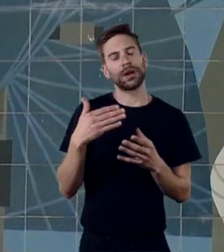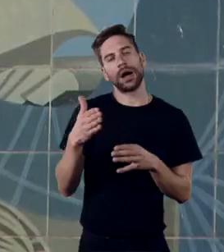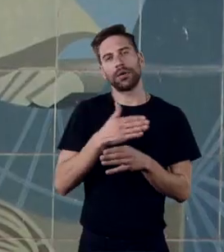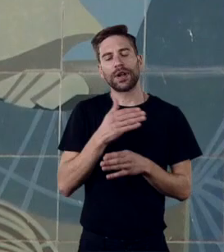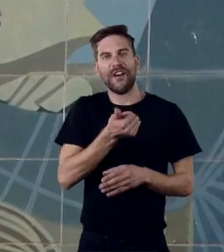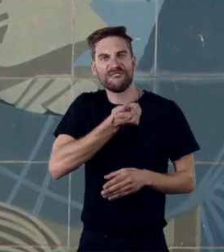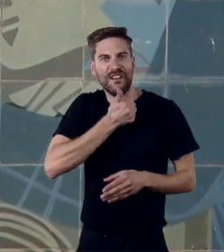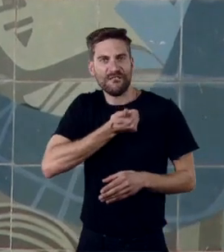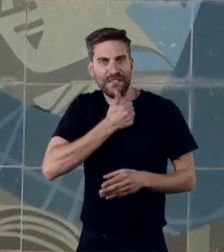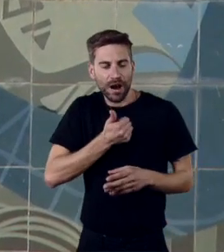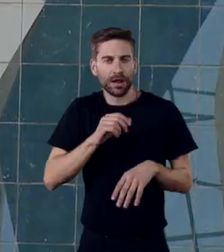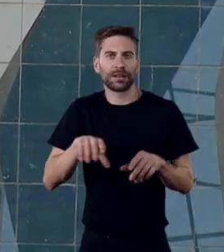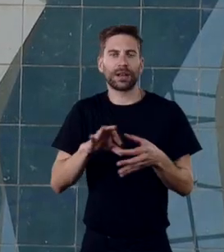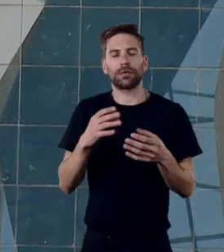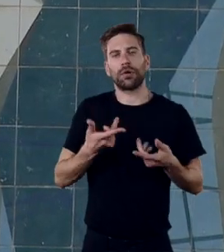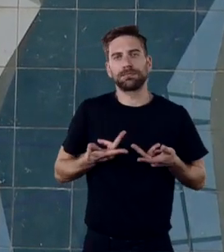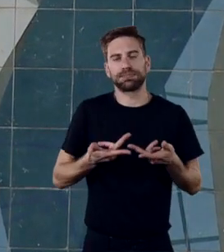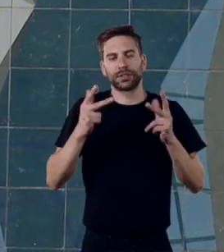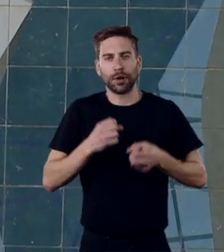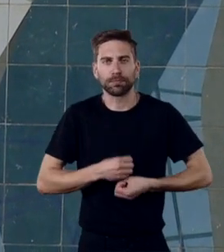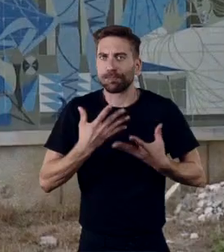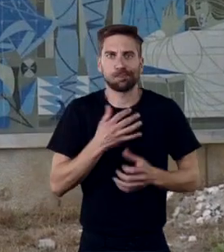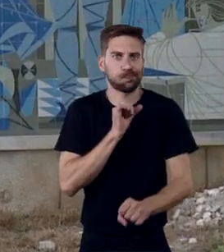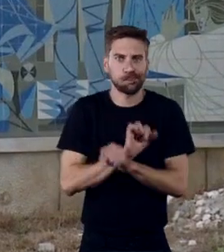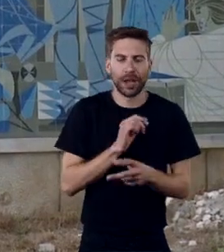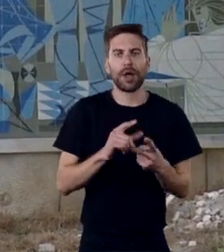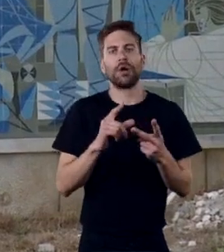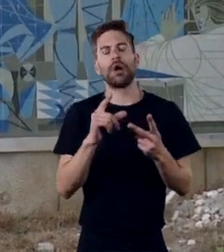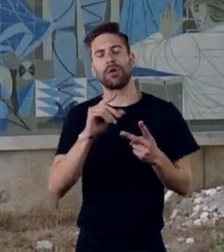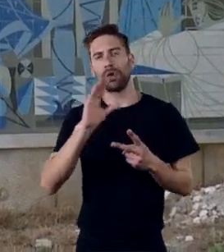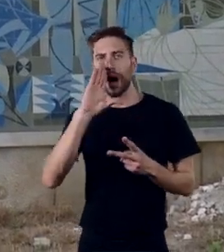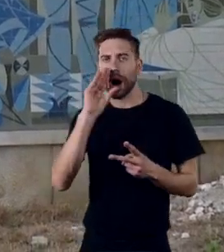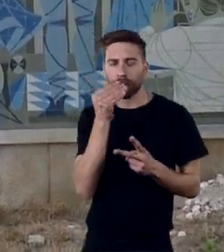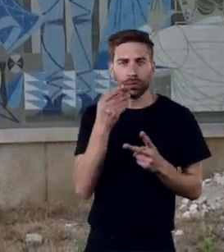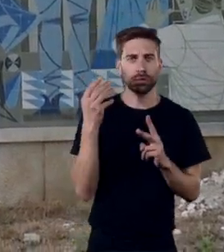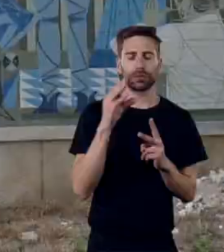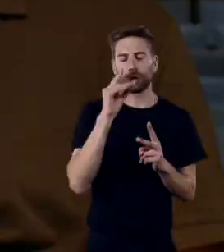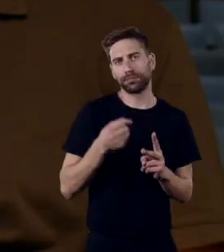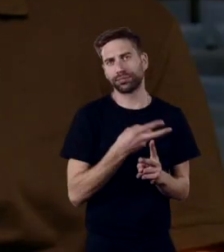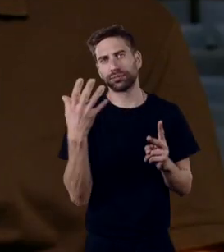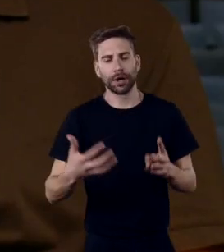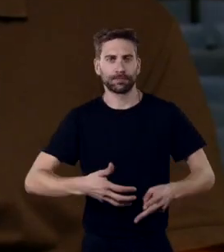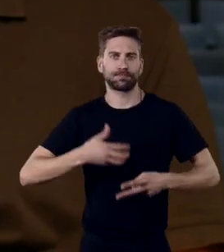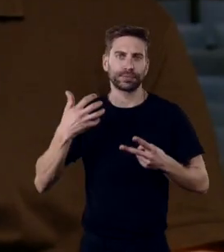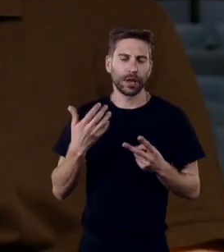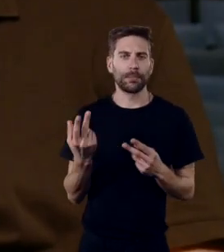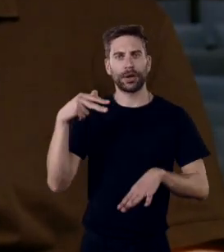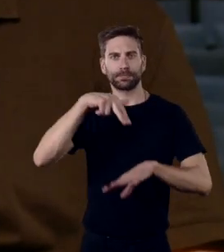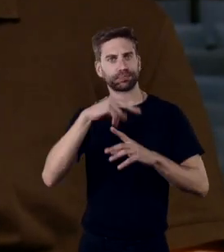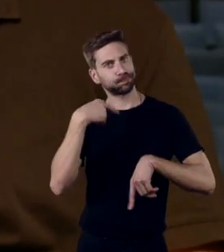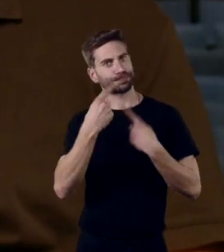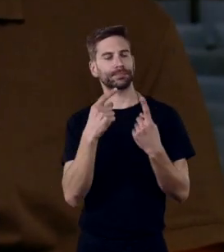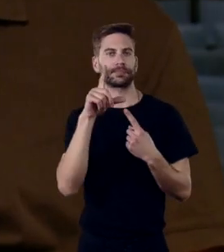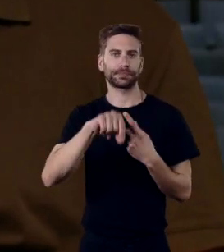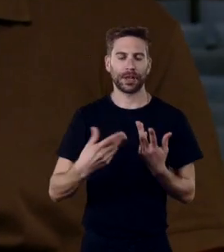em termos da liberdade de expressão, do papel dos estudantes, da liberdade dos estudantes para organizarem aqui eventos. O teatro nasce na sequência do